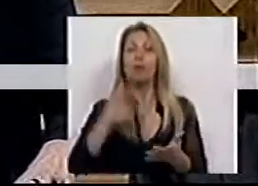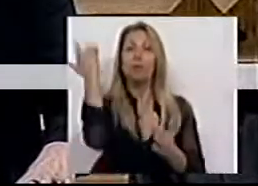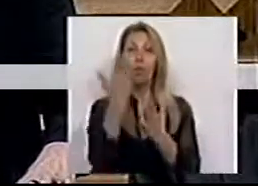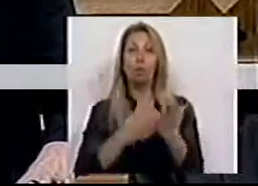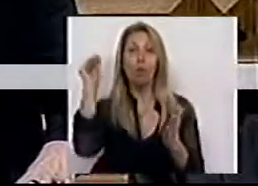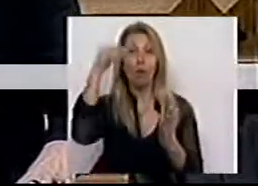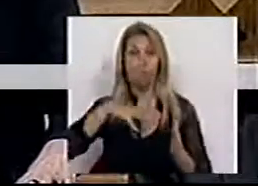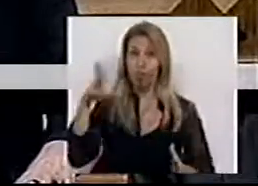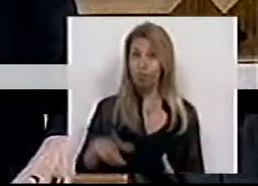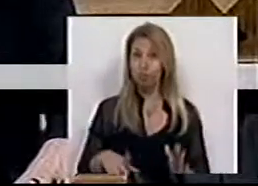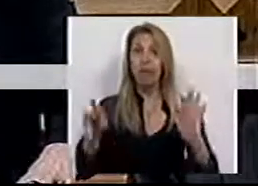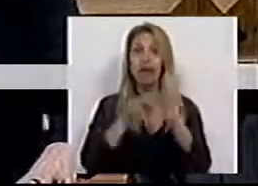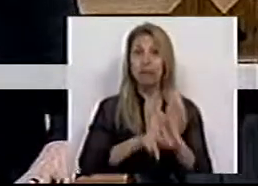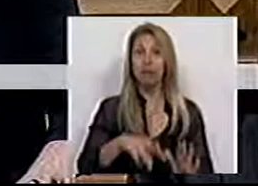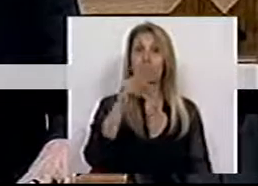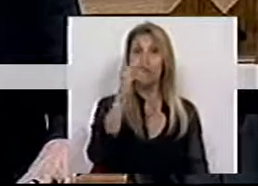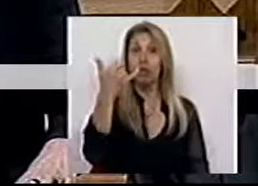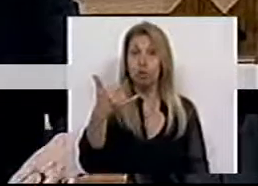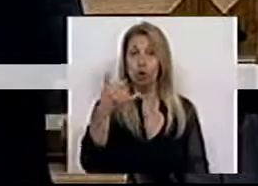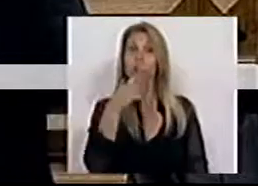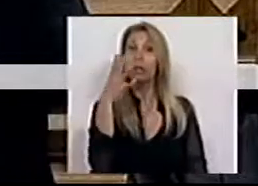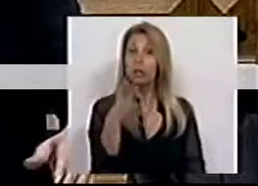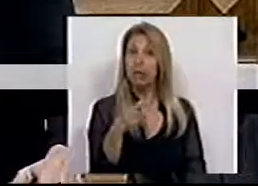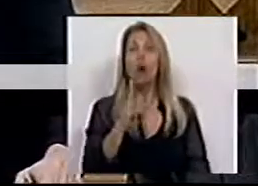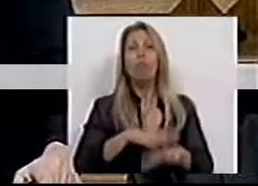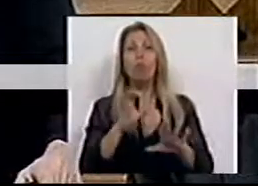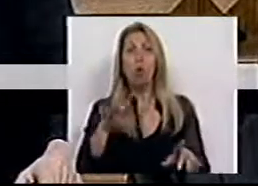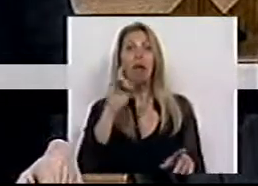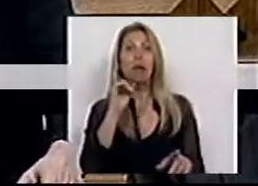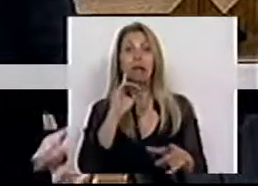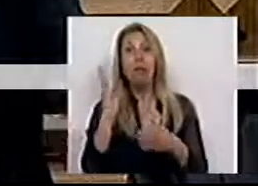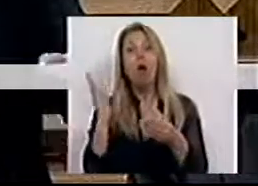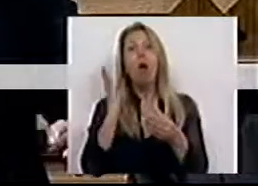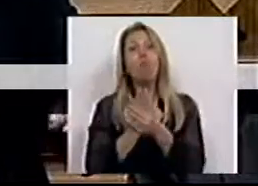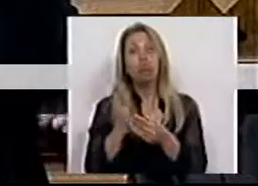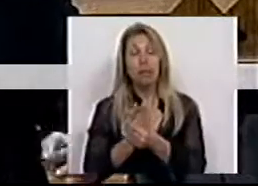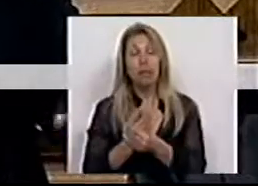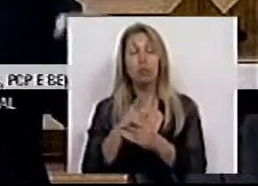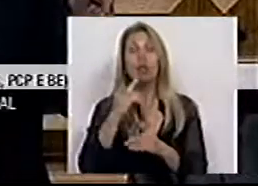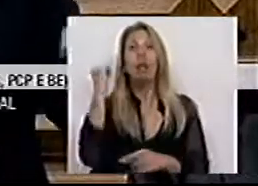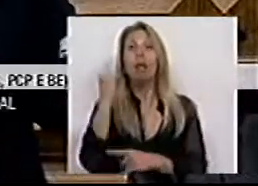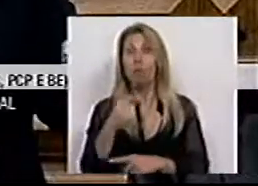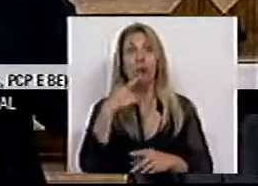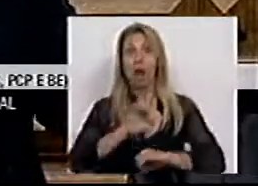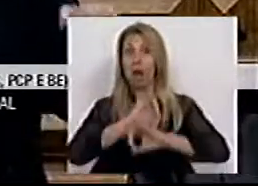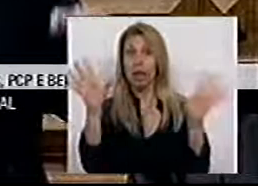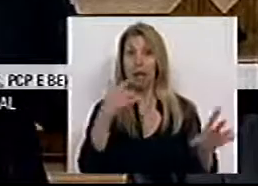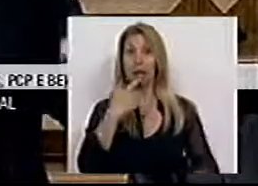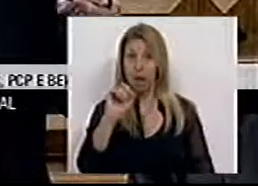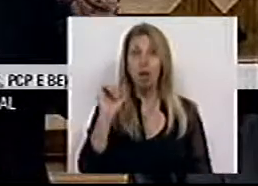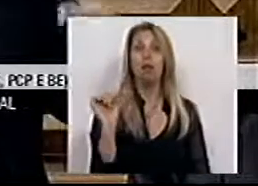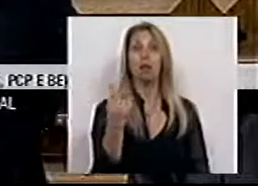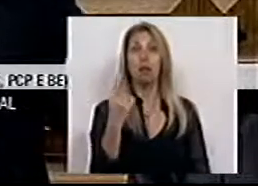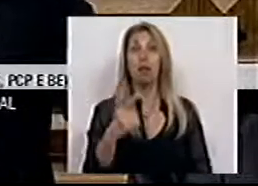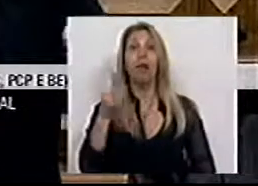nomeadamente no seu artigo 32º sobre garantias de processo criminal, é clara, a celeridade e as